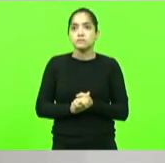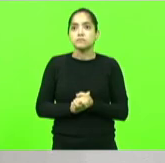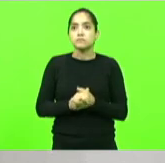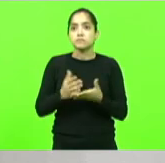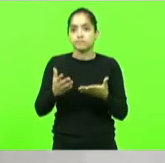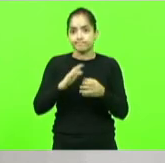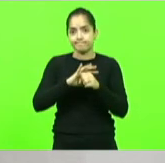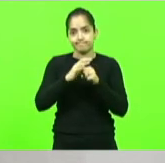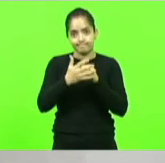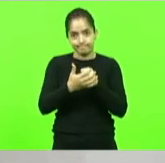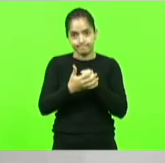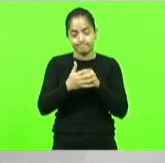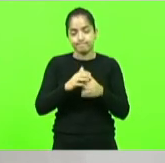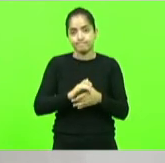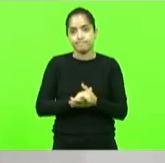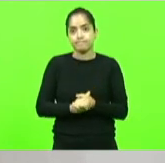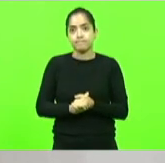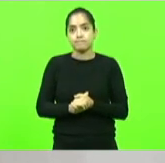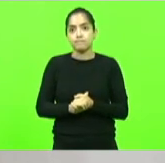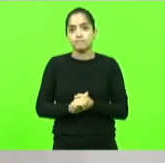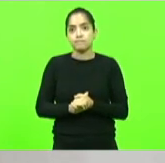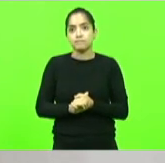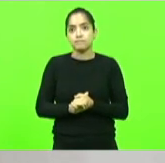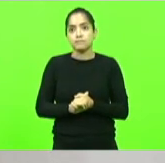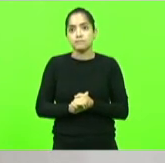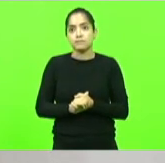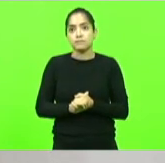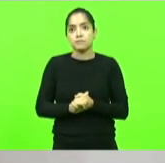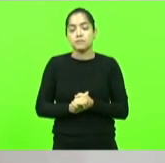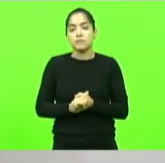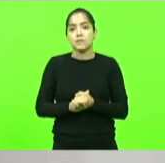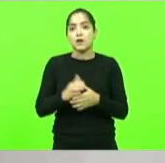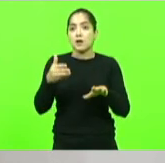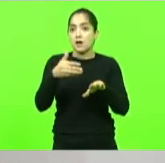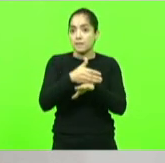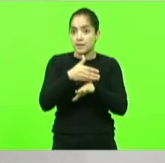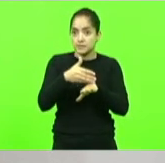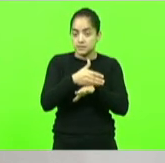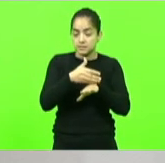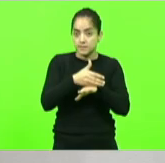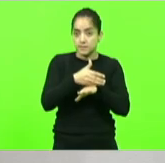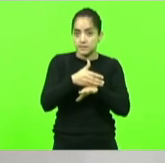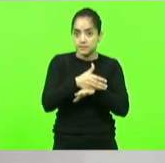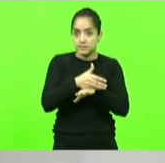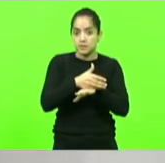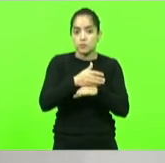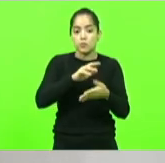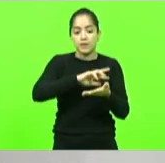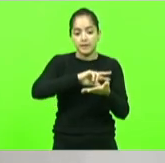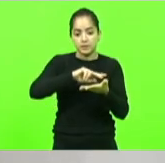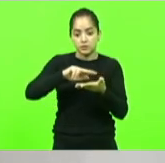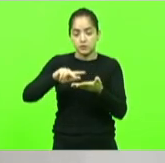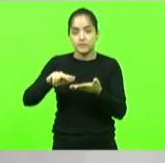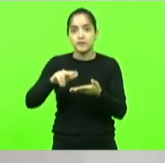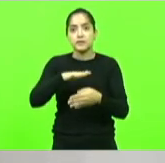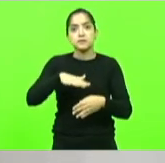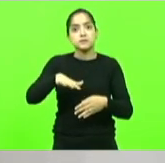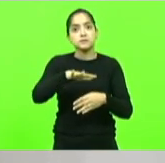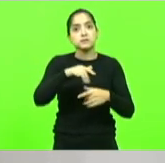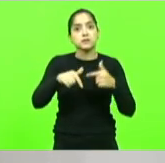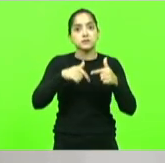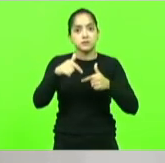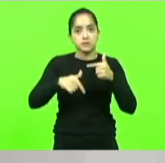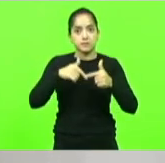questão do covid-19 a participação de psicólogas e psicólogos em diferentes frentes de trabalho no